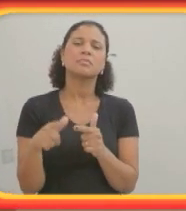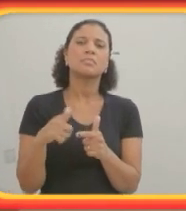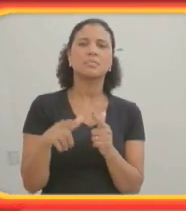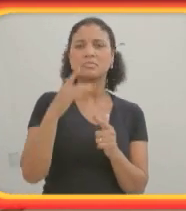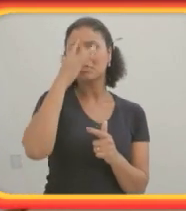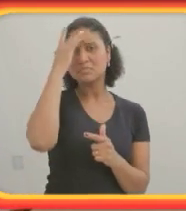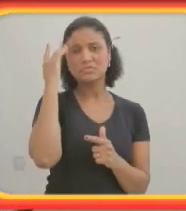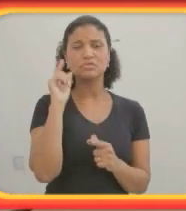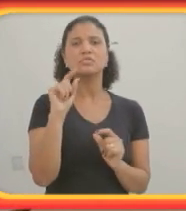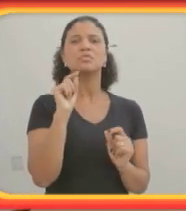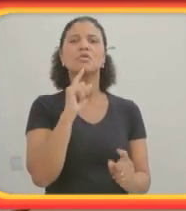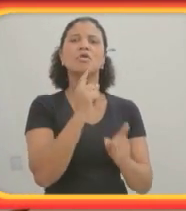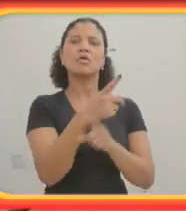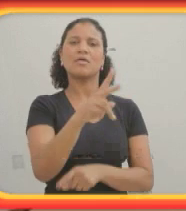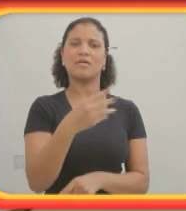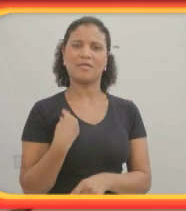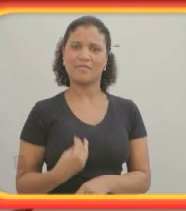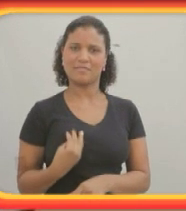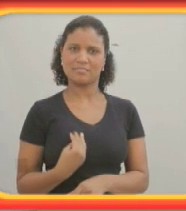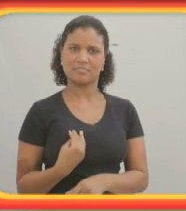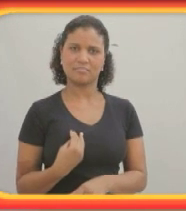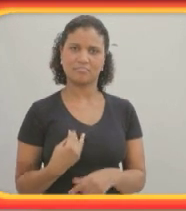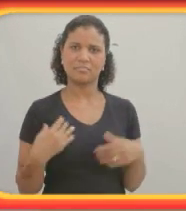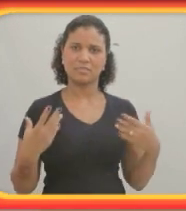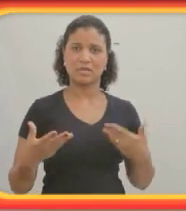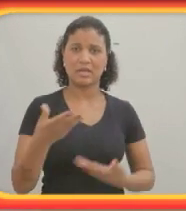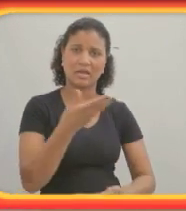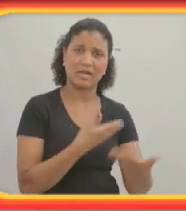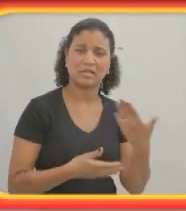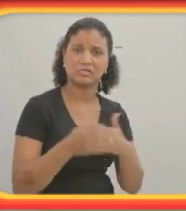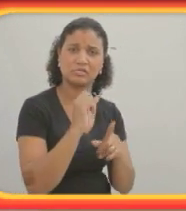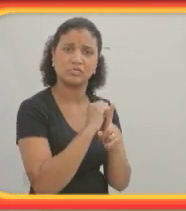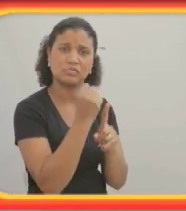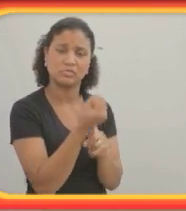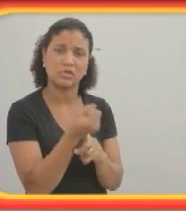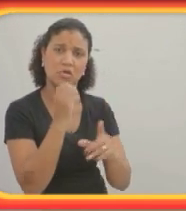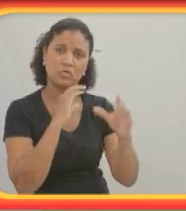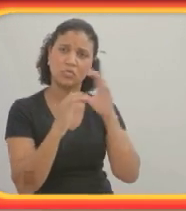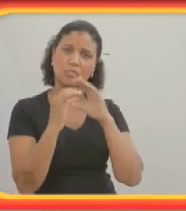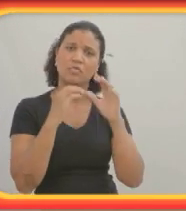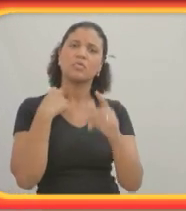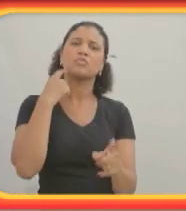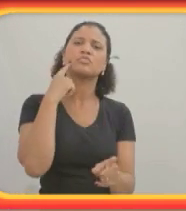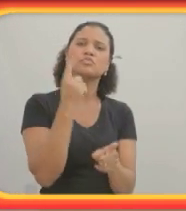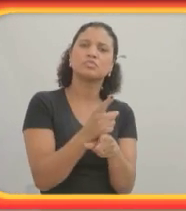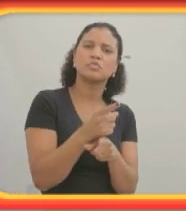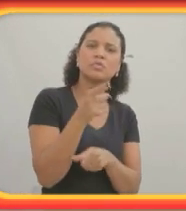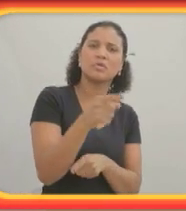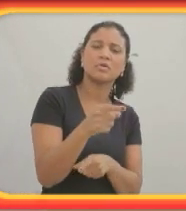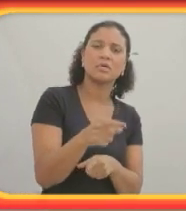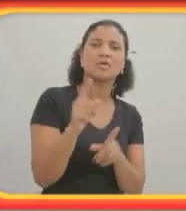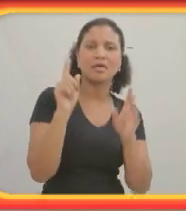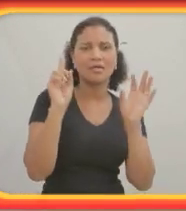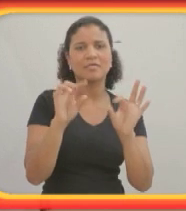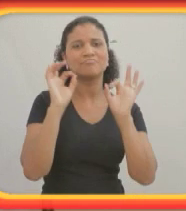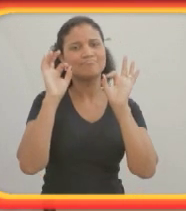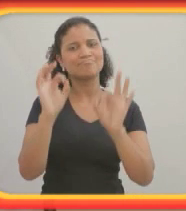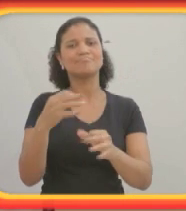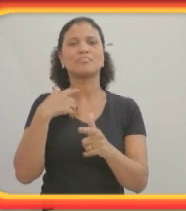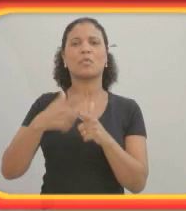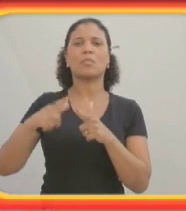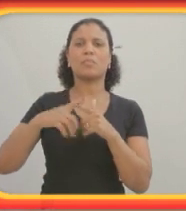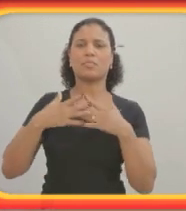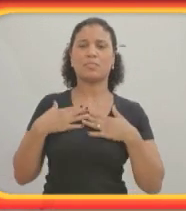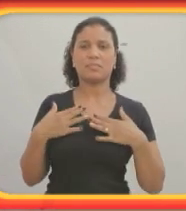em comunicação. Eu descobri imediatamente que era exatamente a descrição dos meus problemas. Então, isso me fez